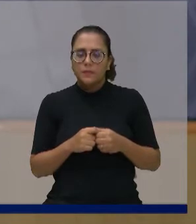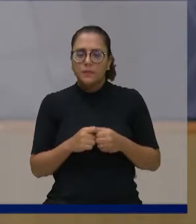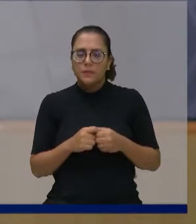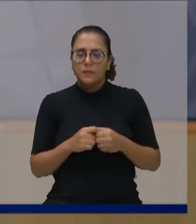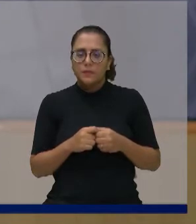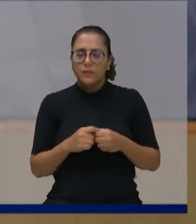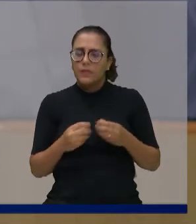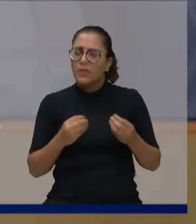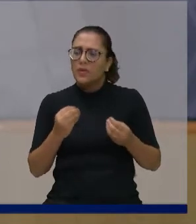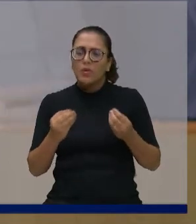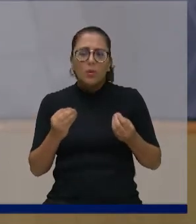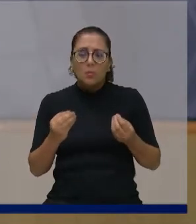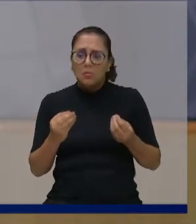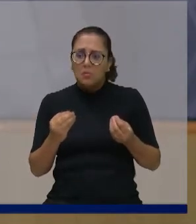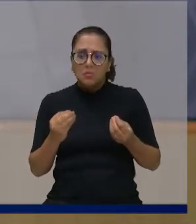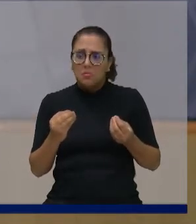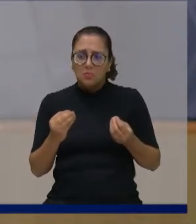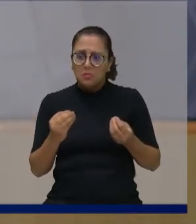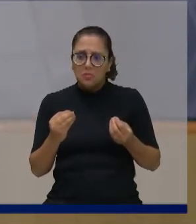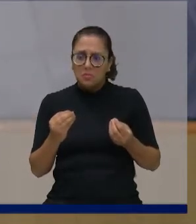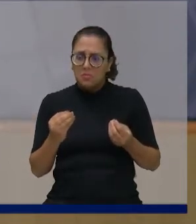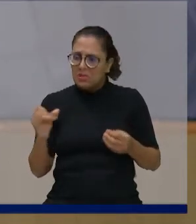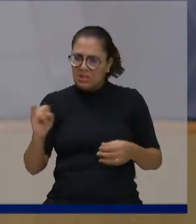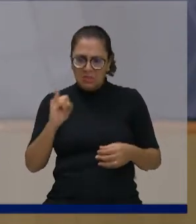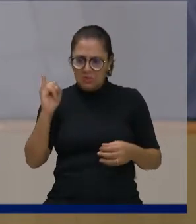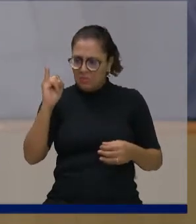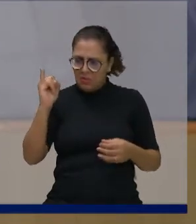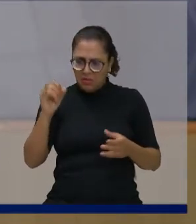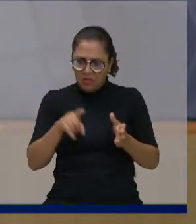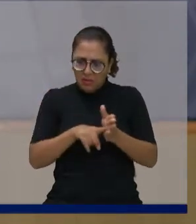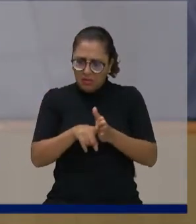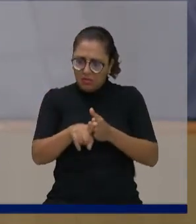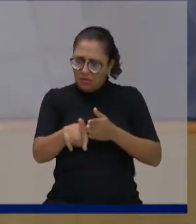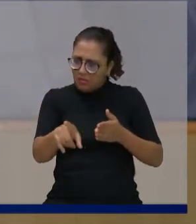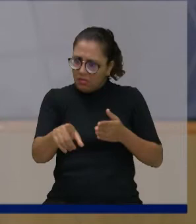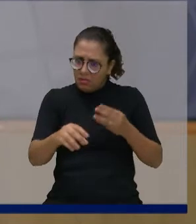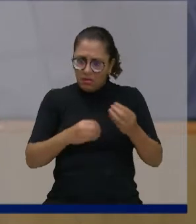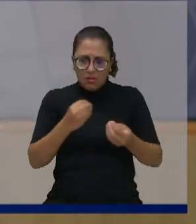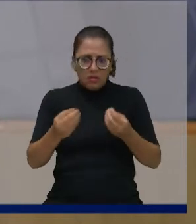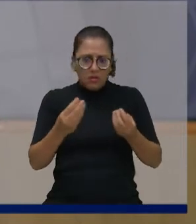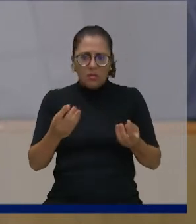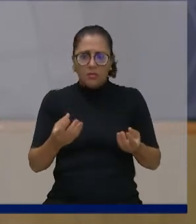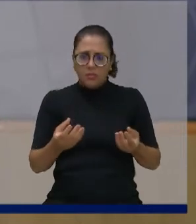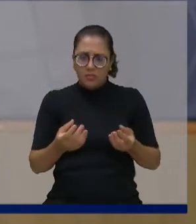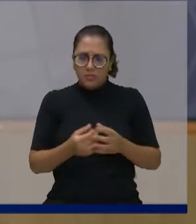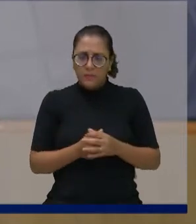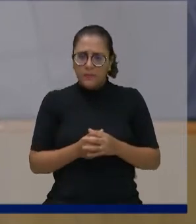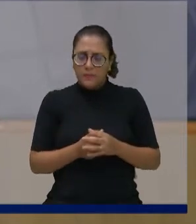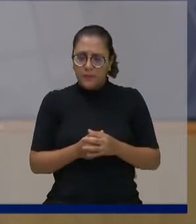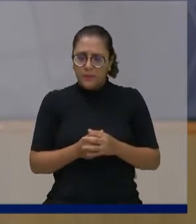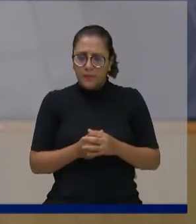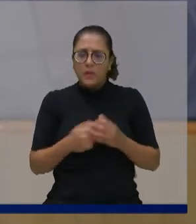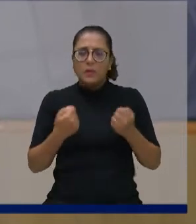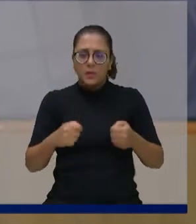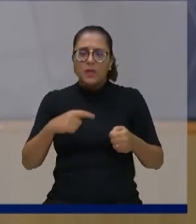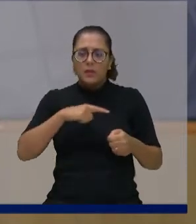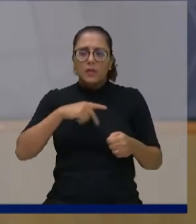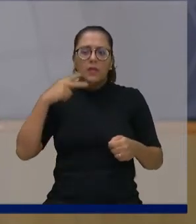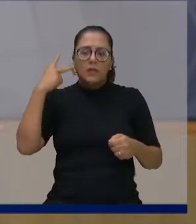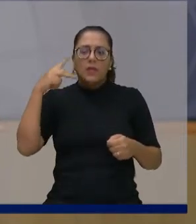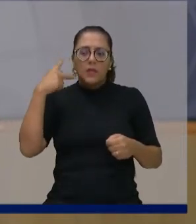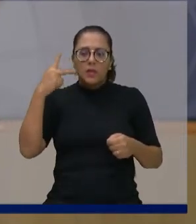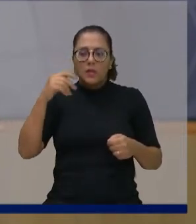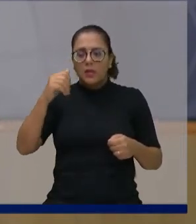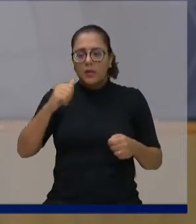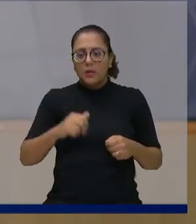Como não é importante? É super importante, é muito importante a presença, sim, de um vereador na